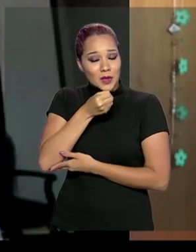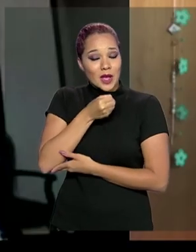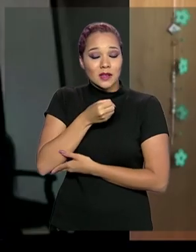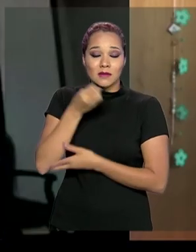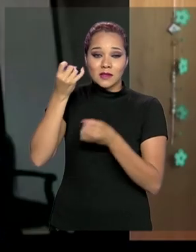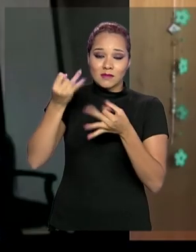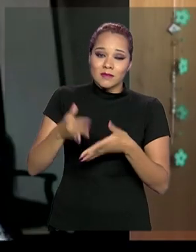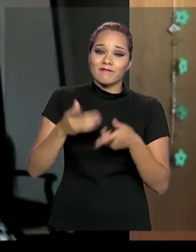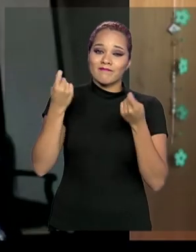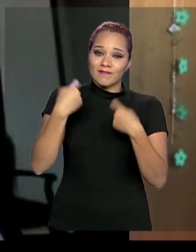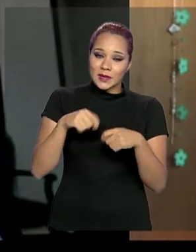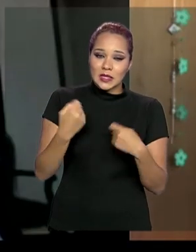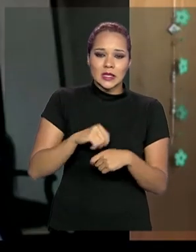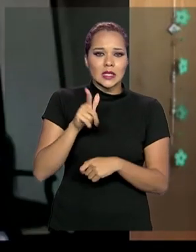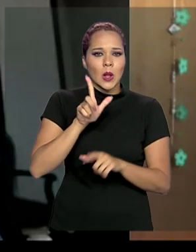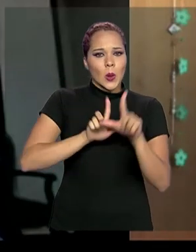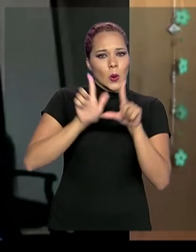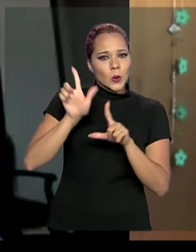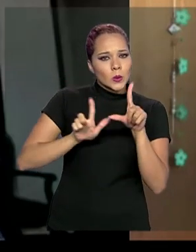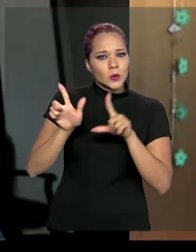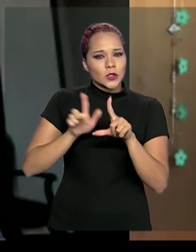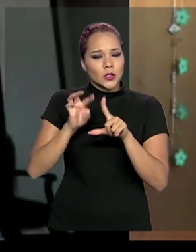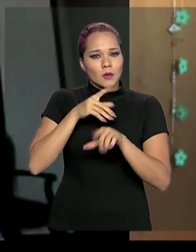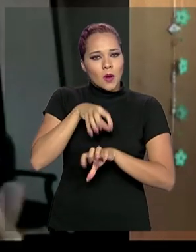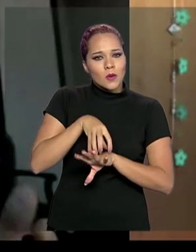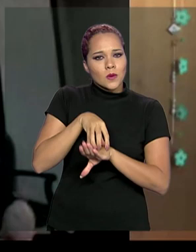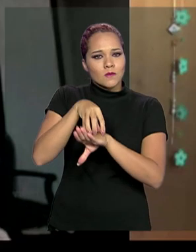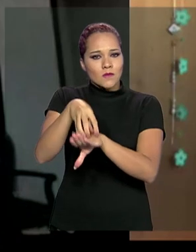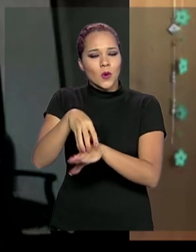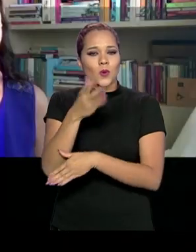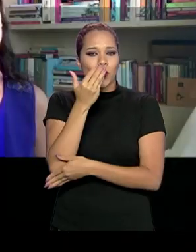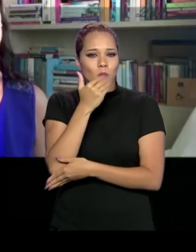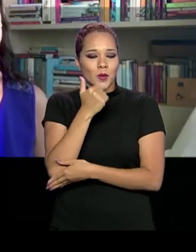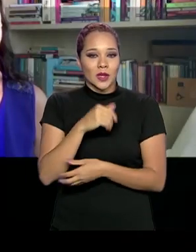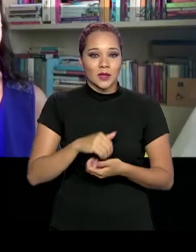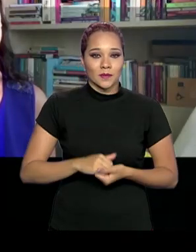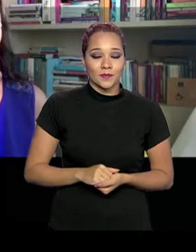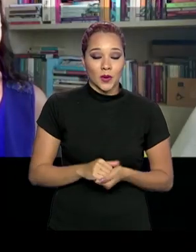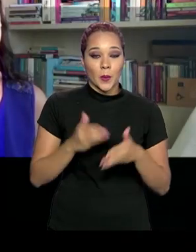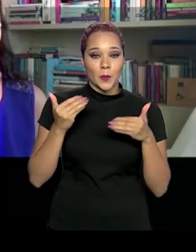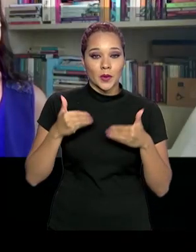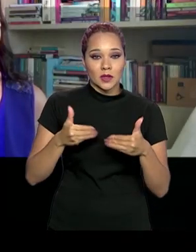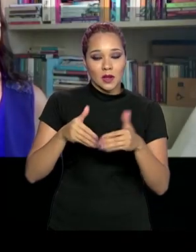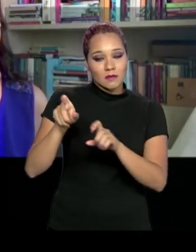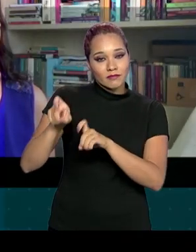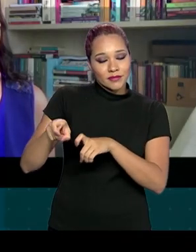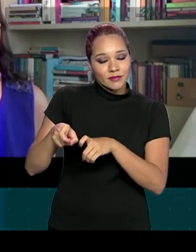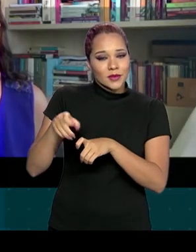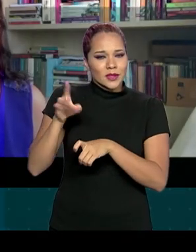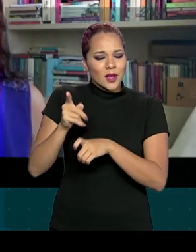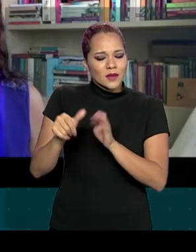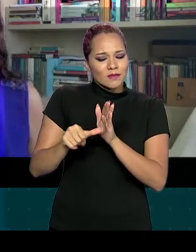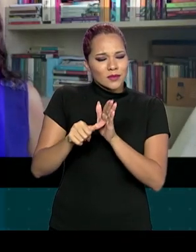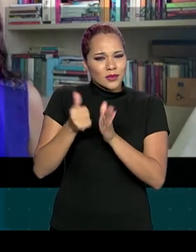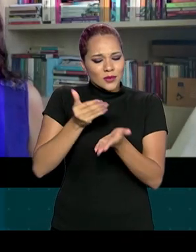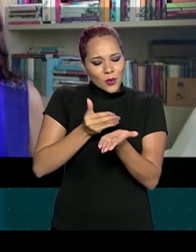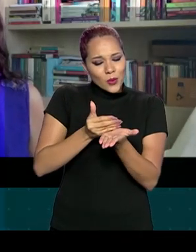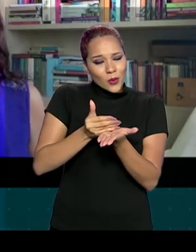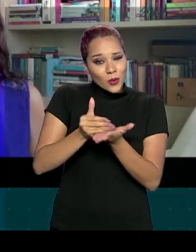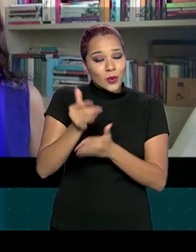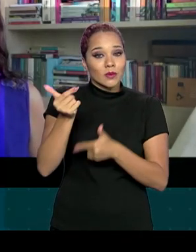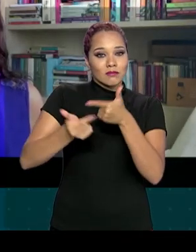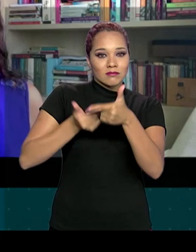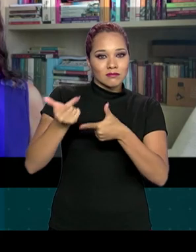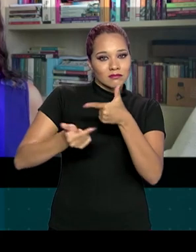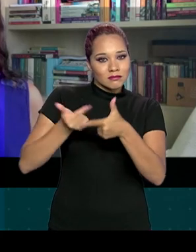é preciso garantir logística para transporte dos alimentos. O Ministério da Agricultura, desde o primeiro momento, trabalhou